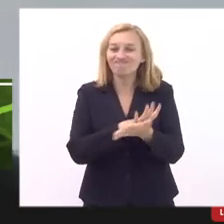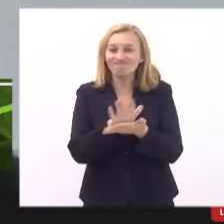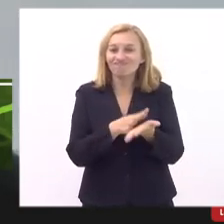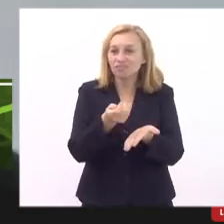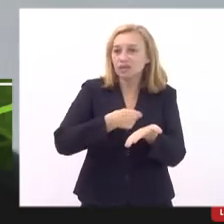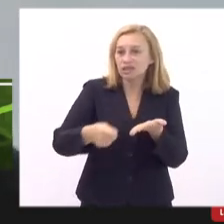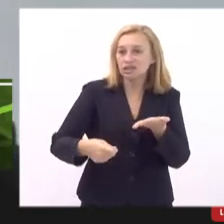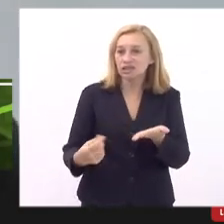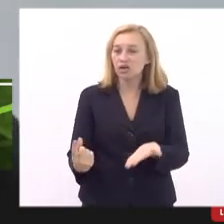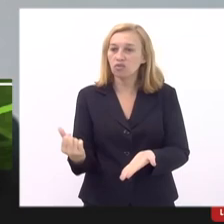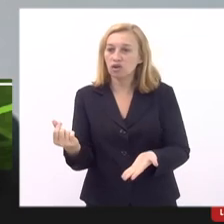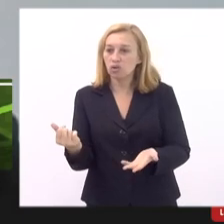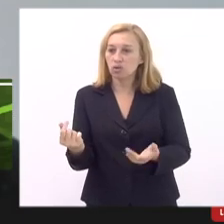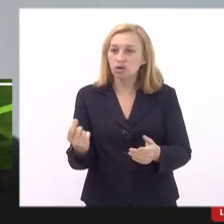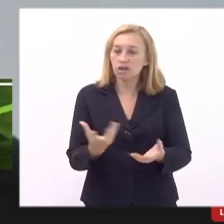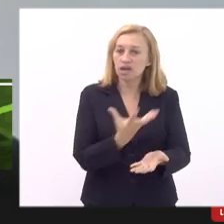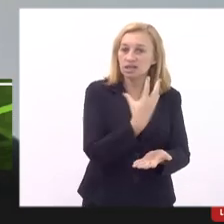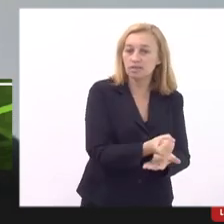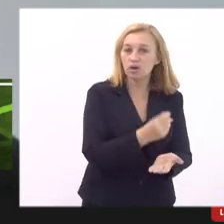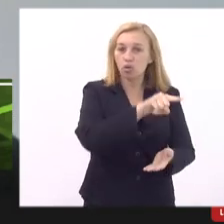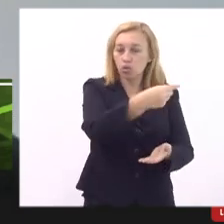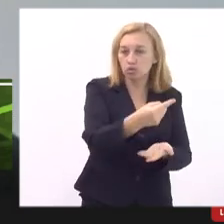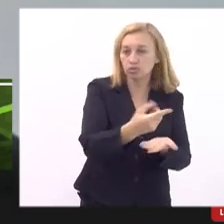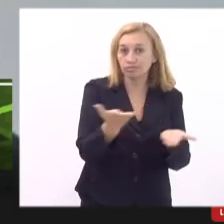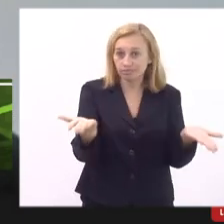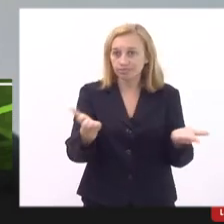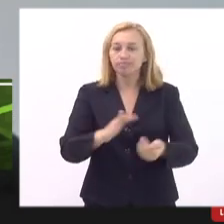assinar um valor e receber outro. Então, assim,